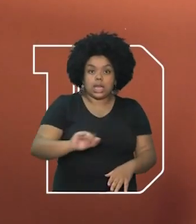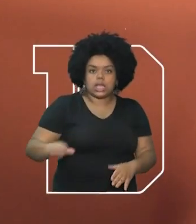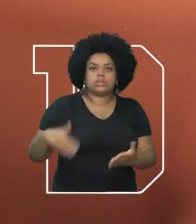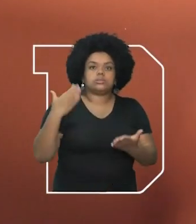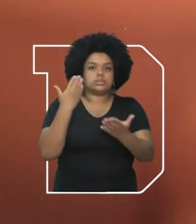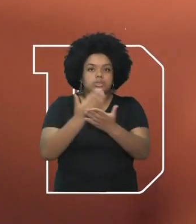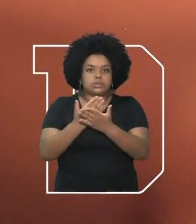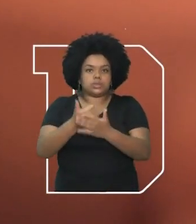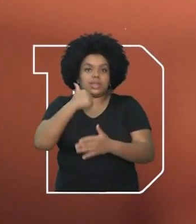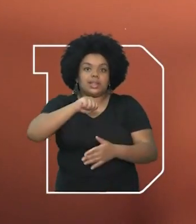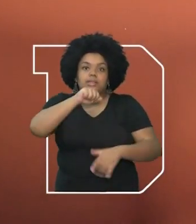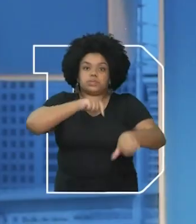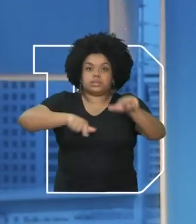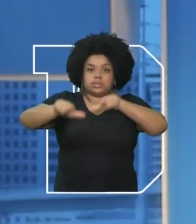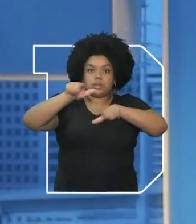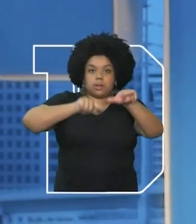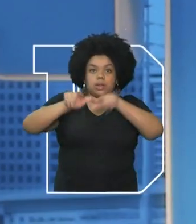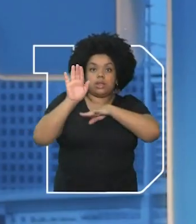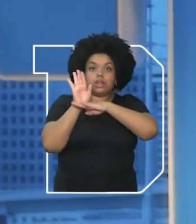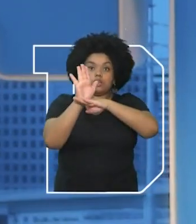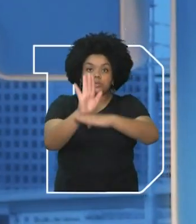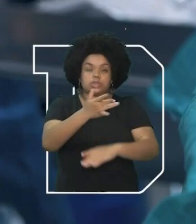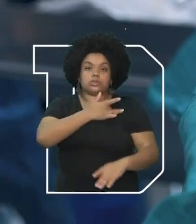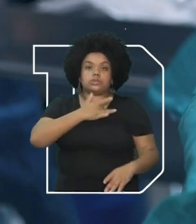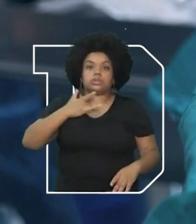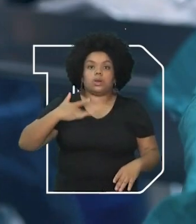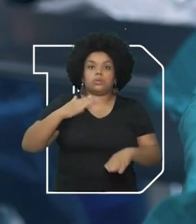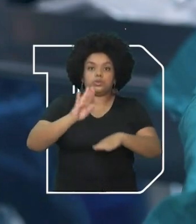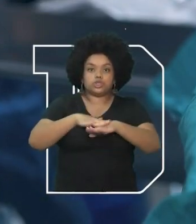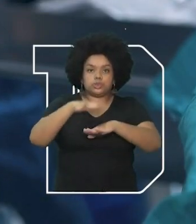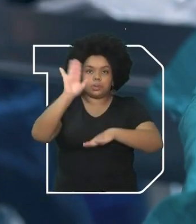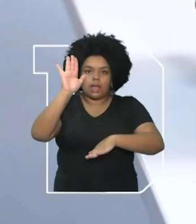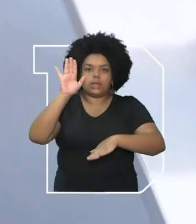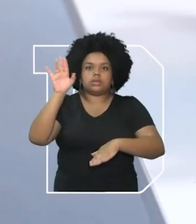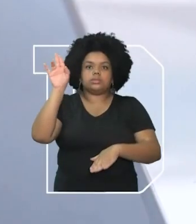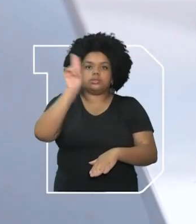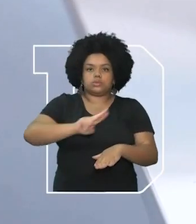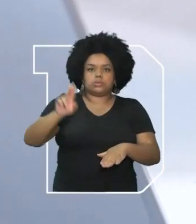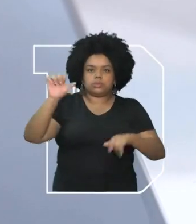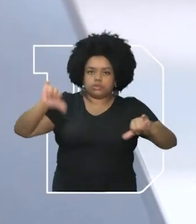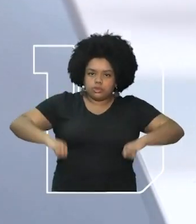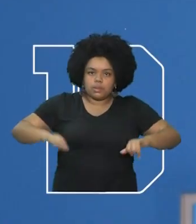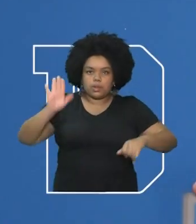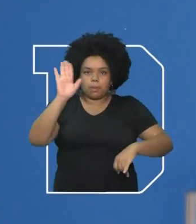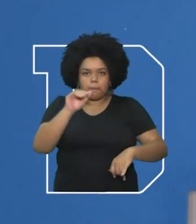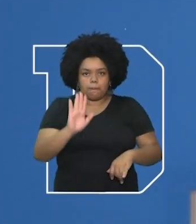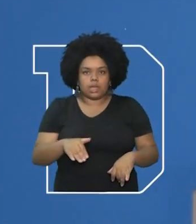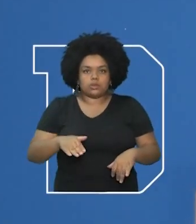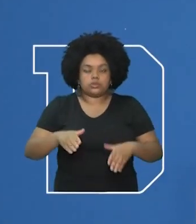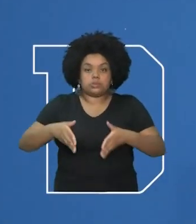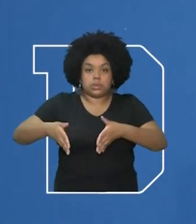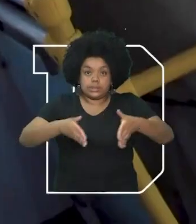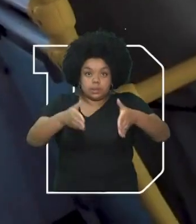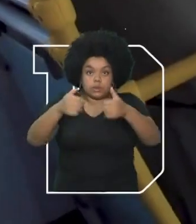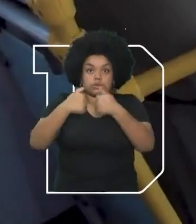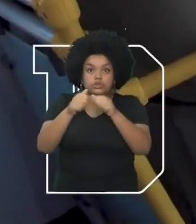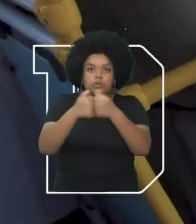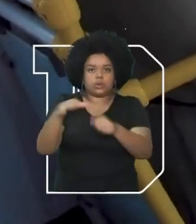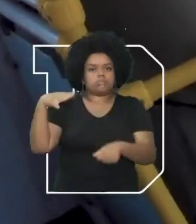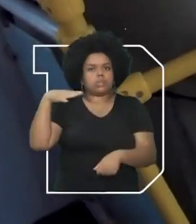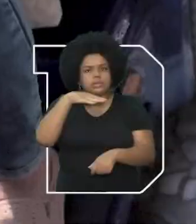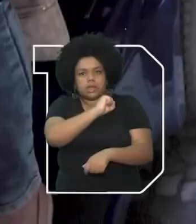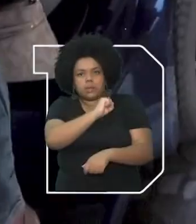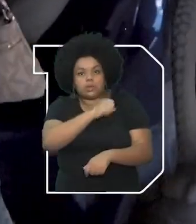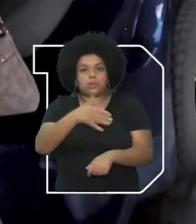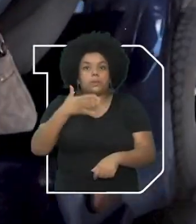na creche e as mães trabalhando. Auxílio saúde, mais investimentos, menos sofrimentos. Mais corredores de ônibus, viagens